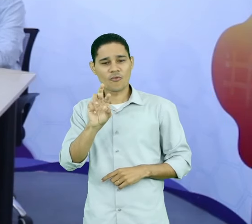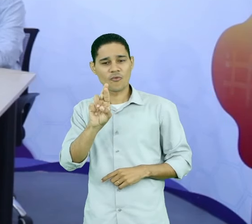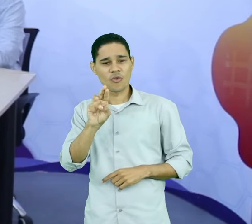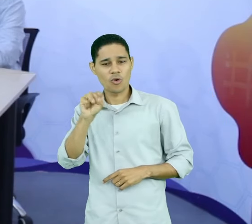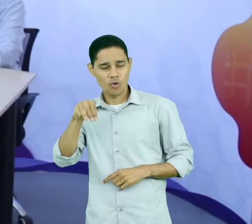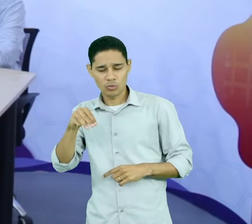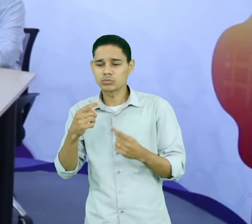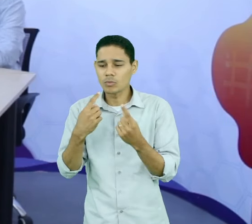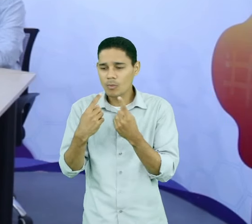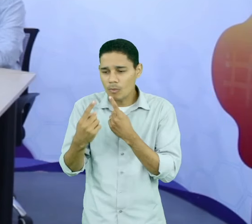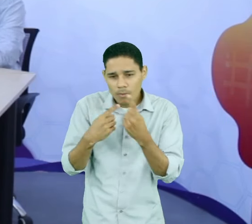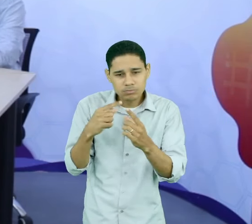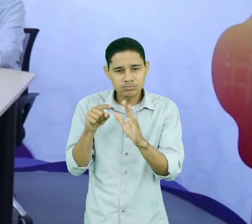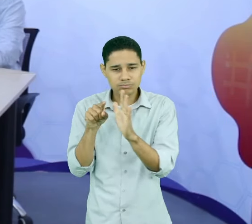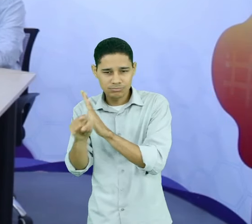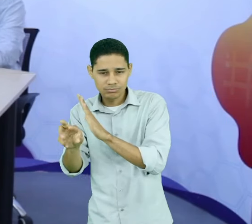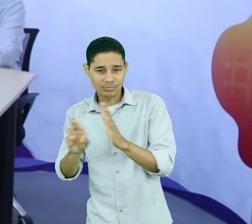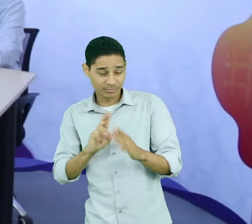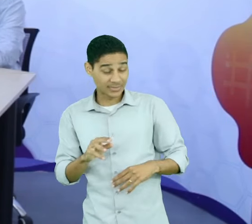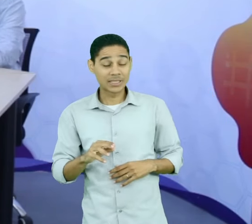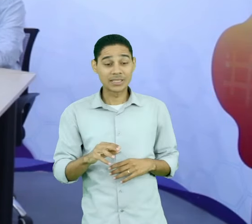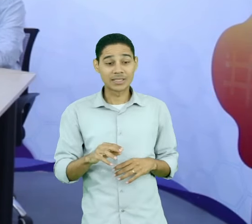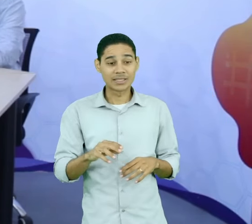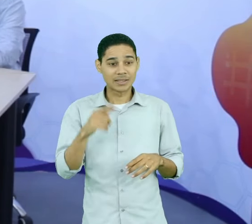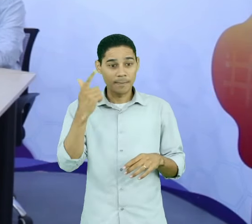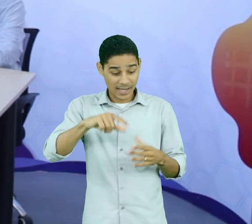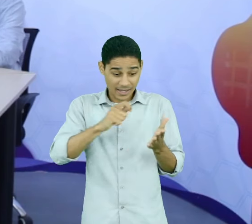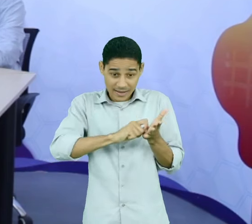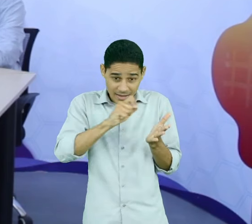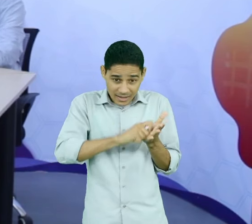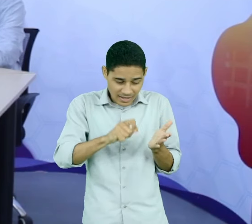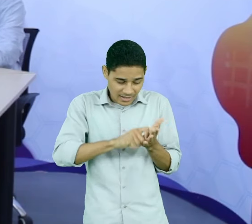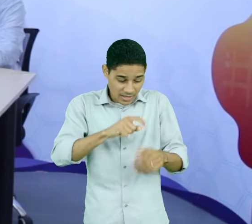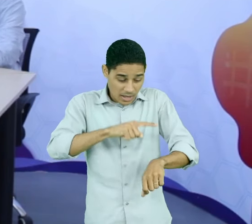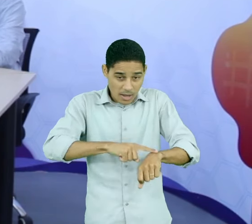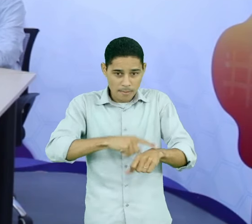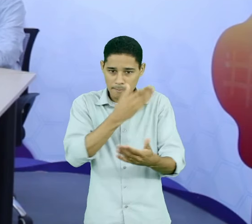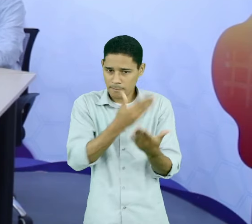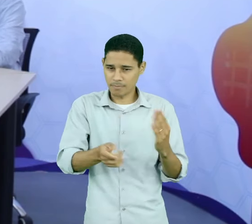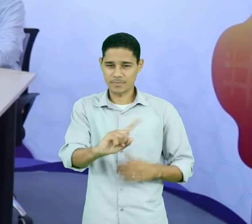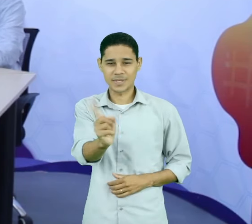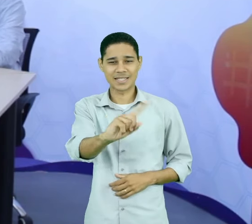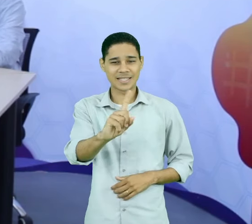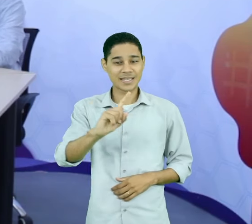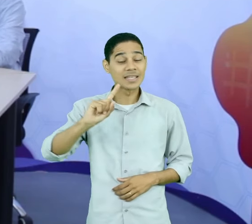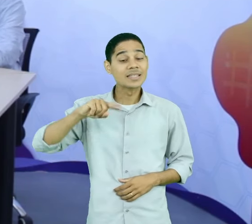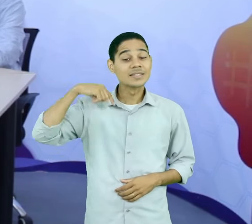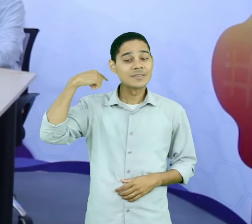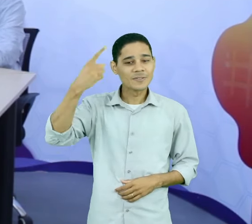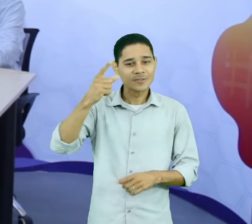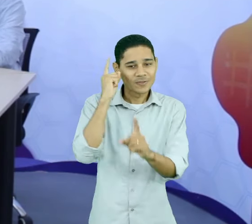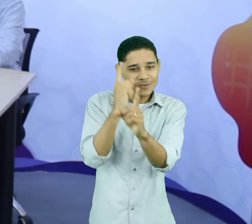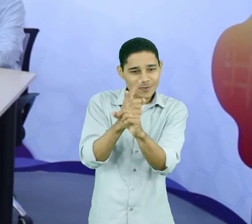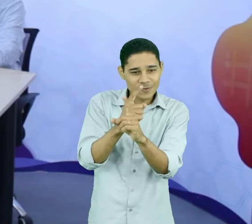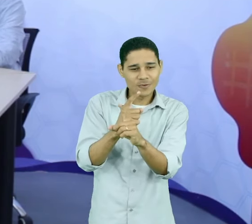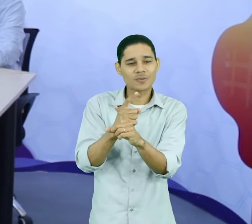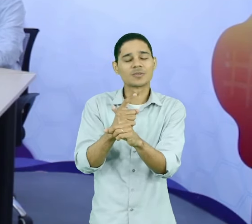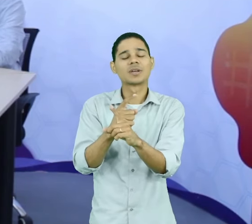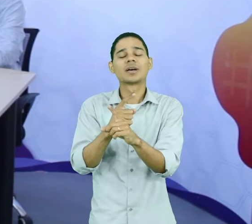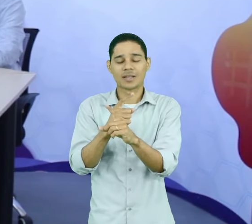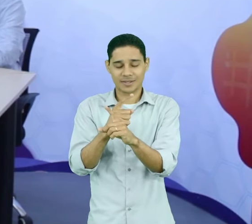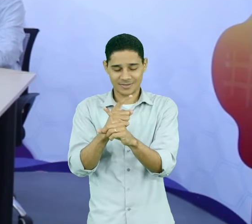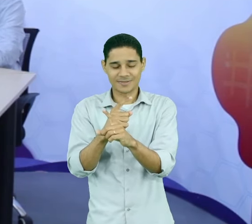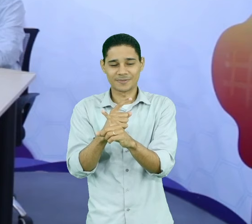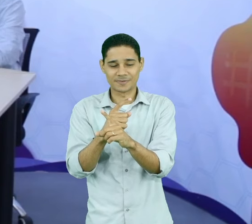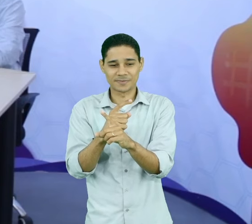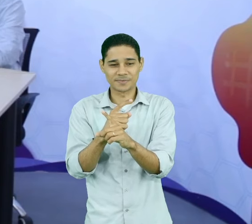percam os prazos das atividades. Até lá, pessoal. Nos vemos nos encontros síncronos e